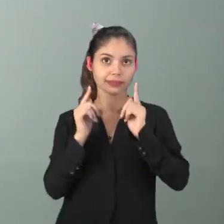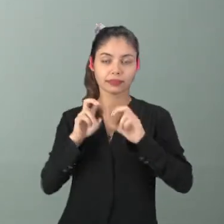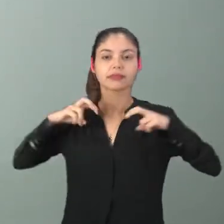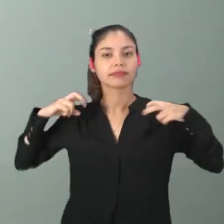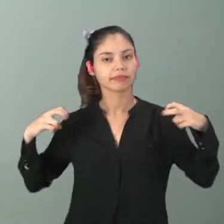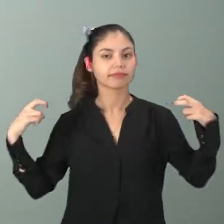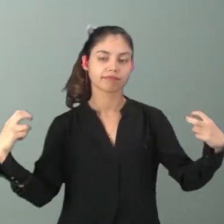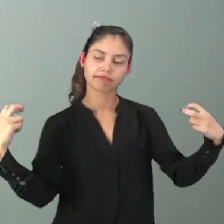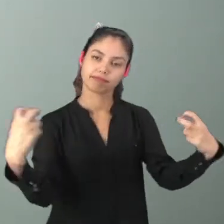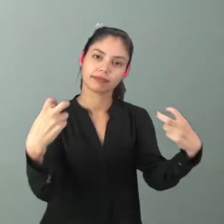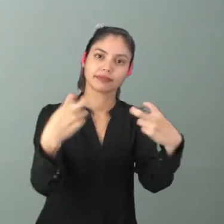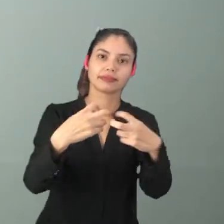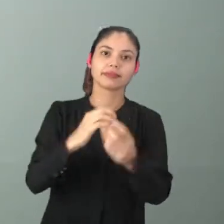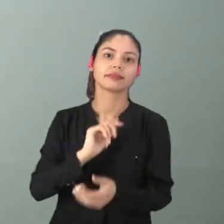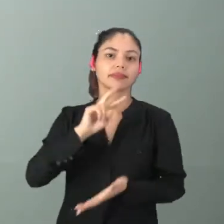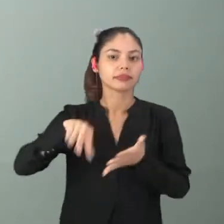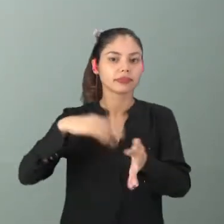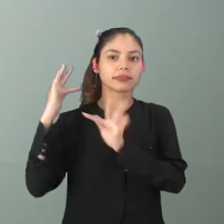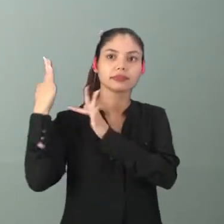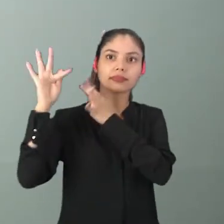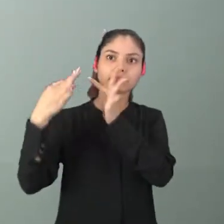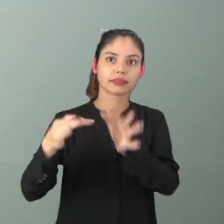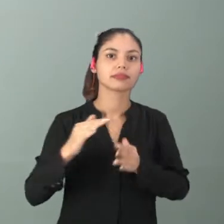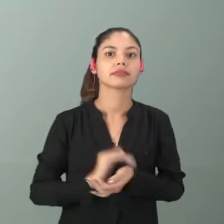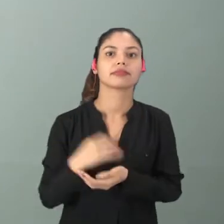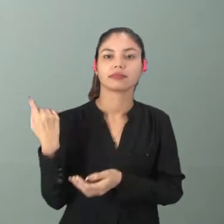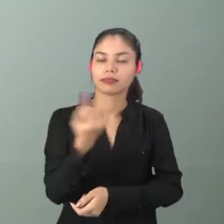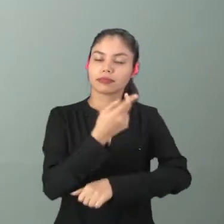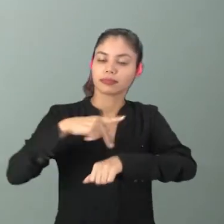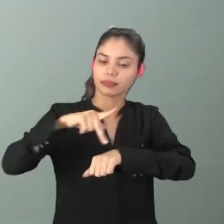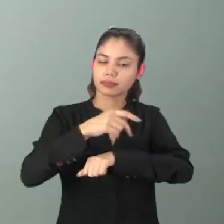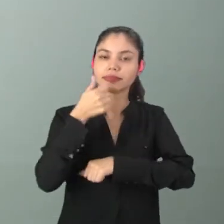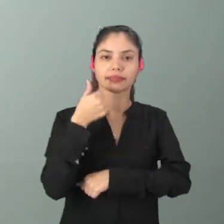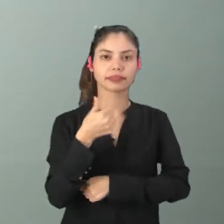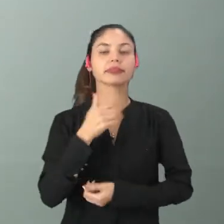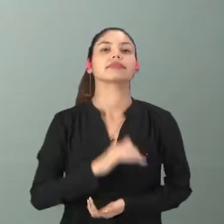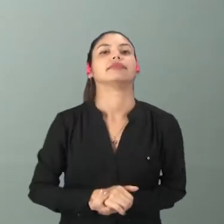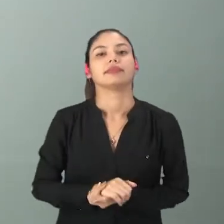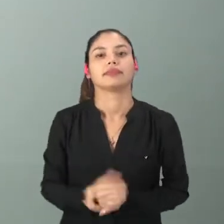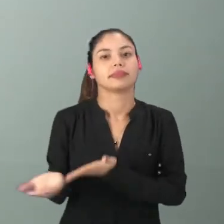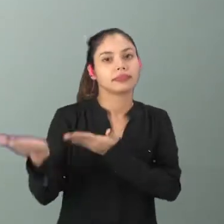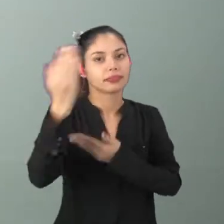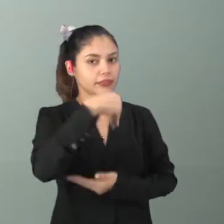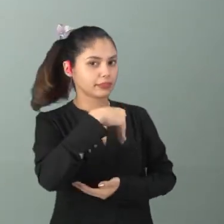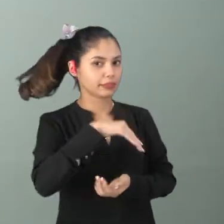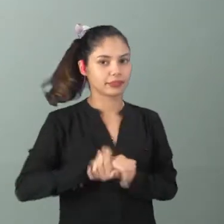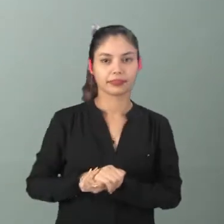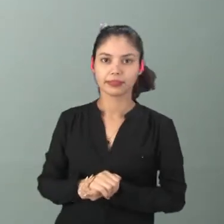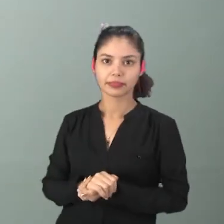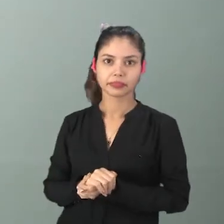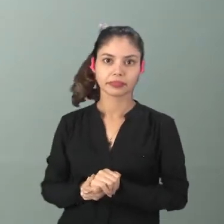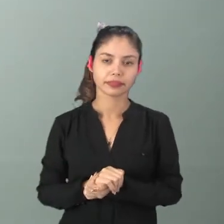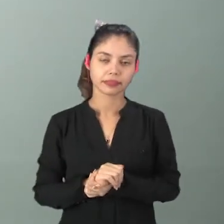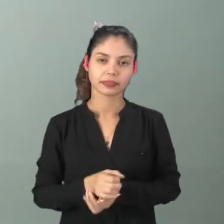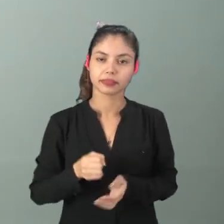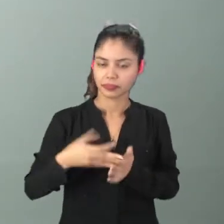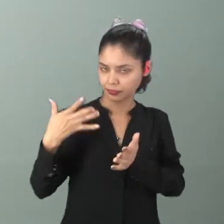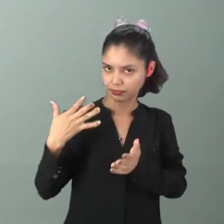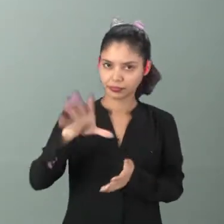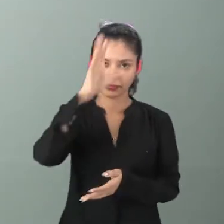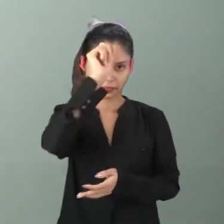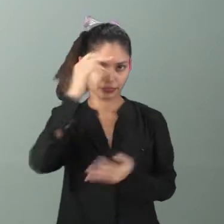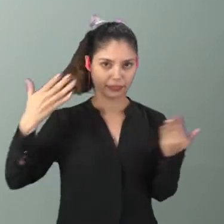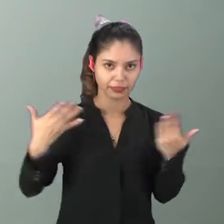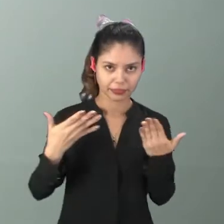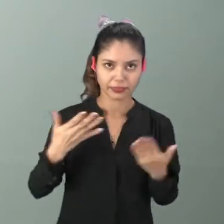que são danças folclóricas típicas do nosso país, certo? Então vem comigo, porque nós temos muita coisa para